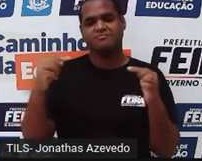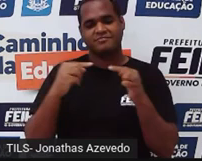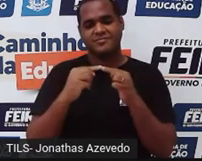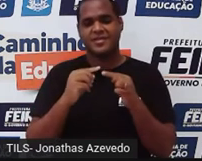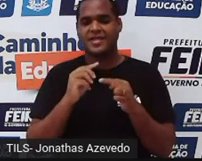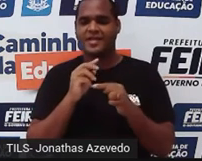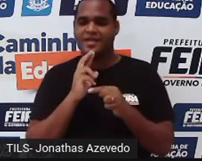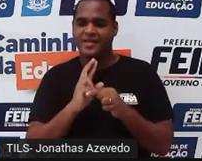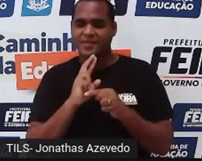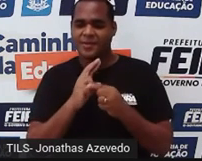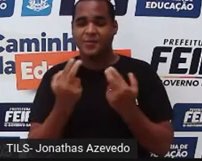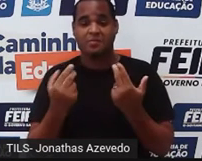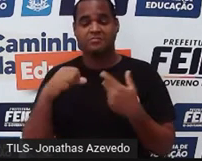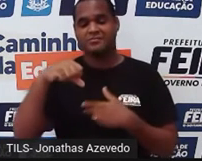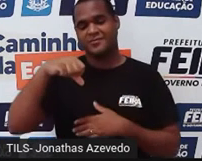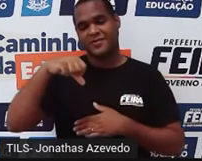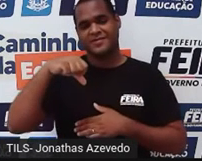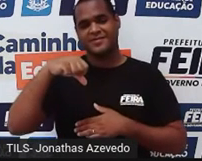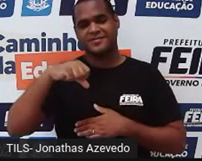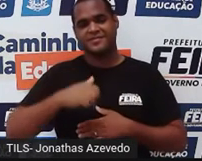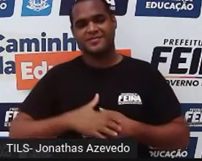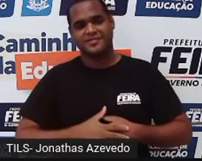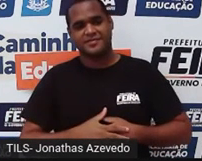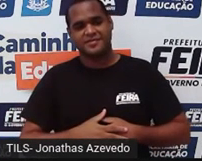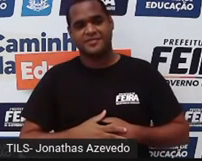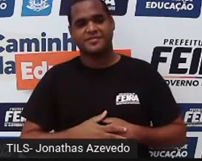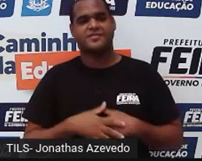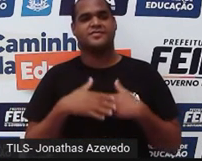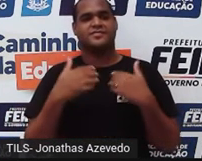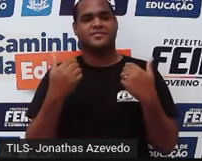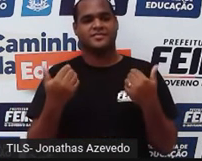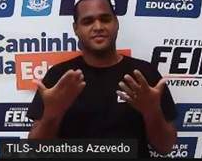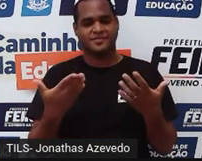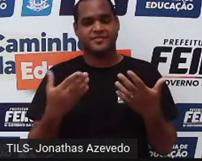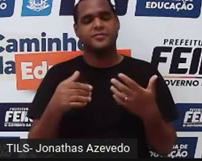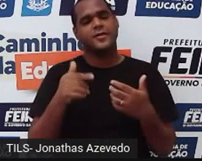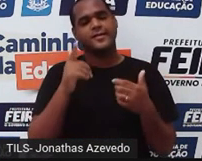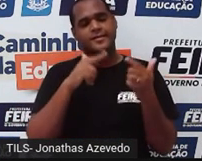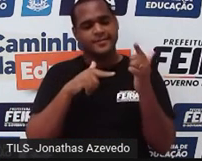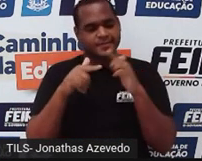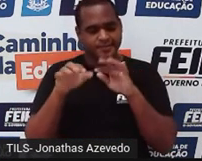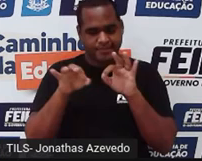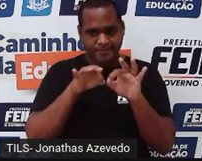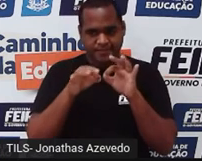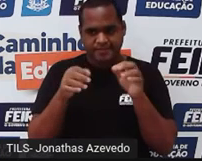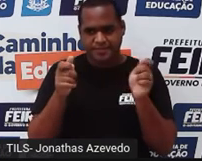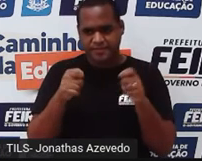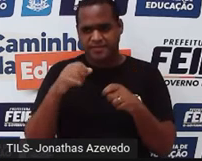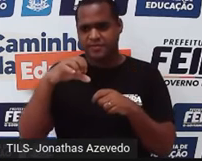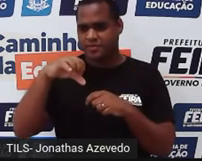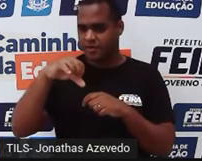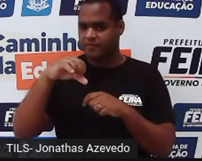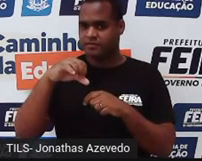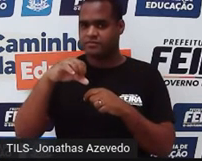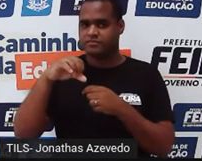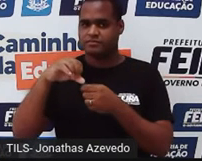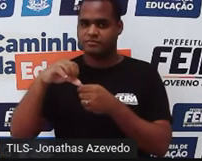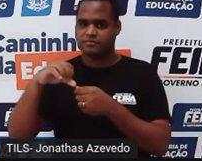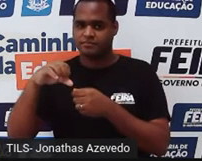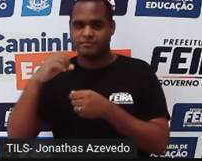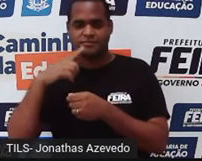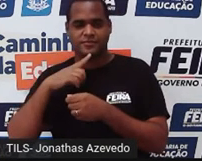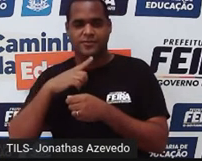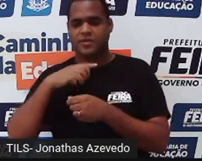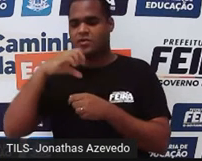igual a 9. E aí a gente até pode colocar ali 9 no resto e